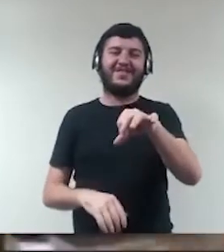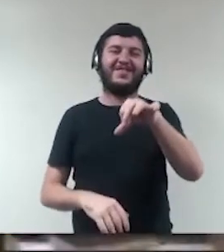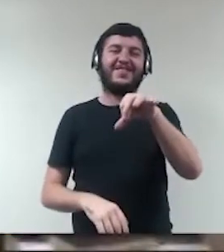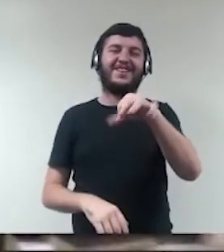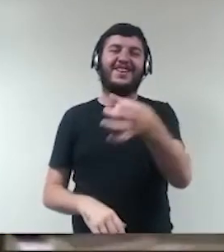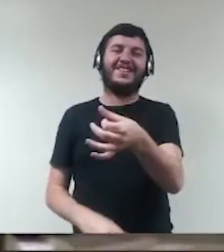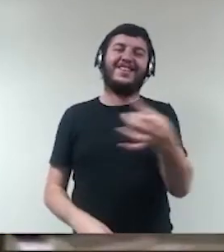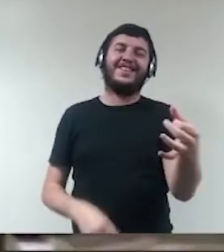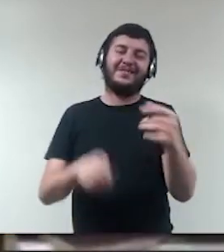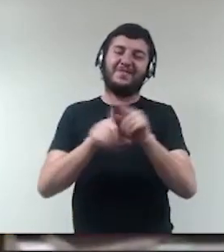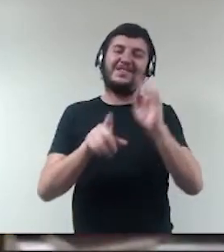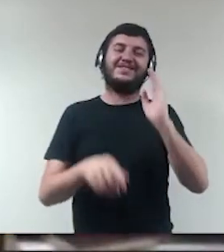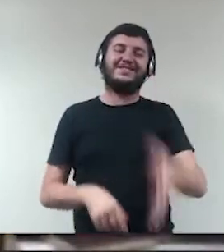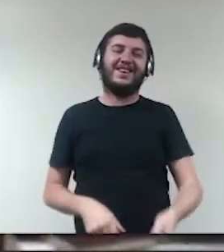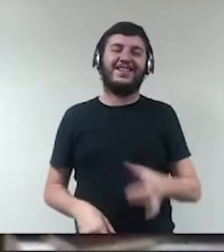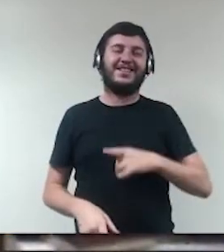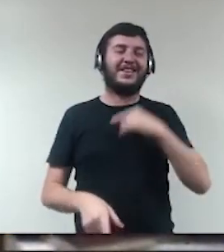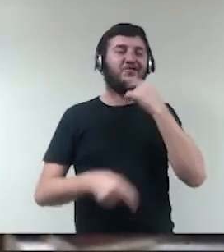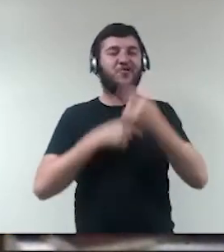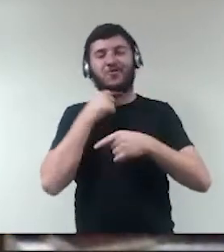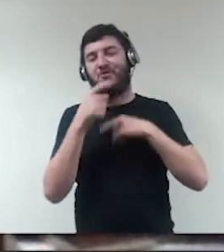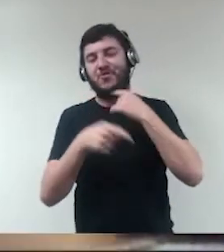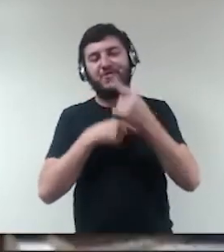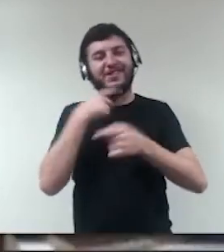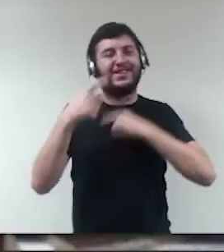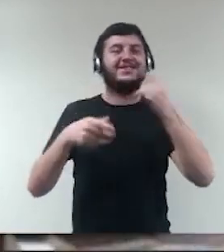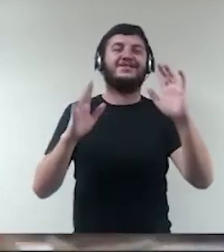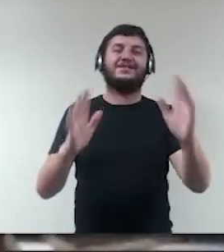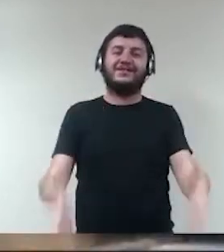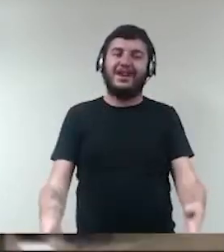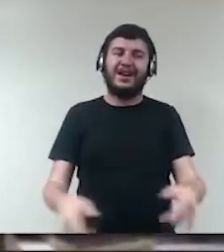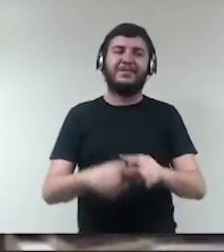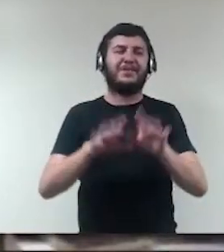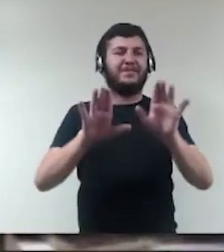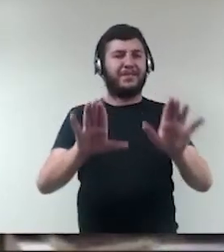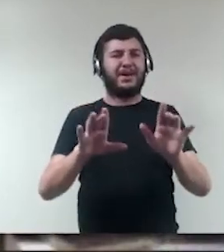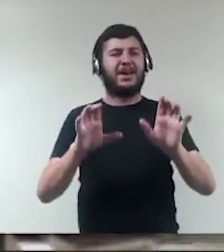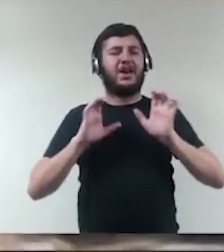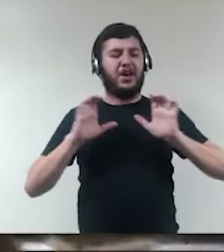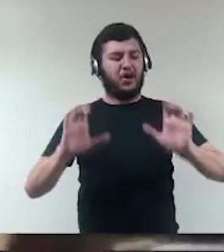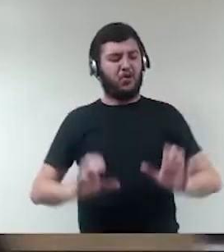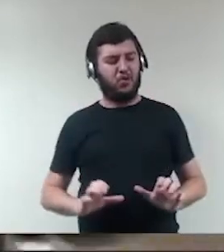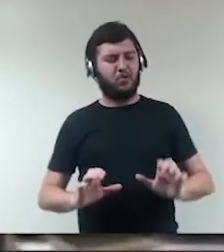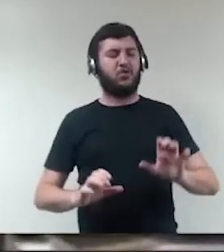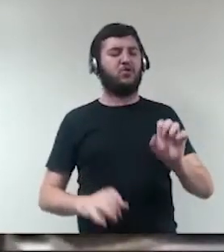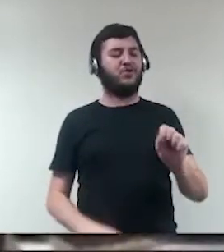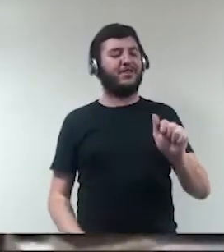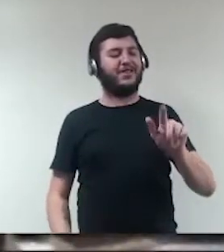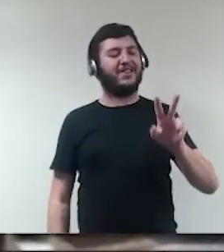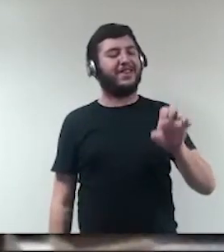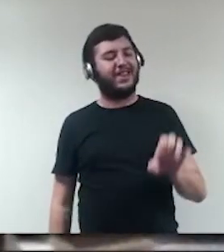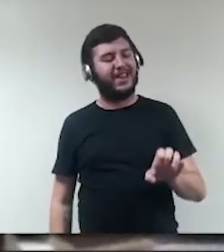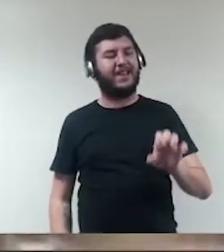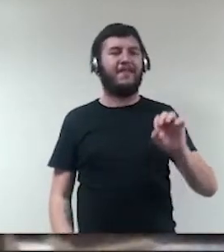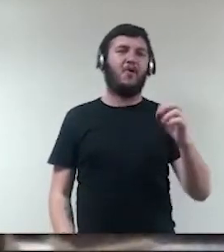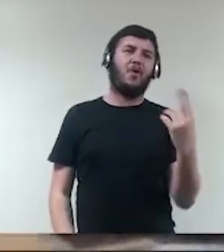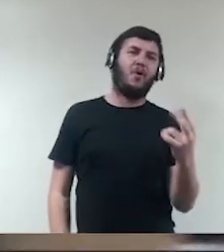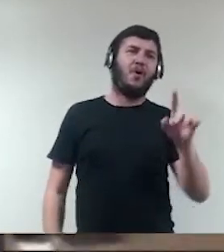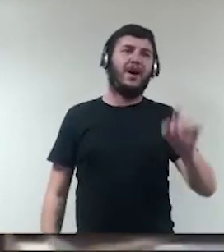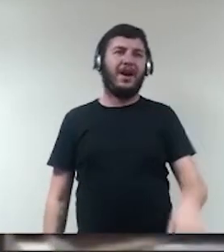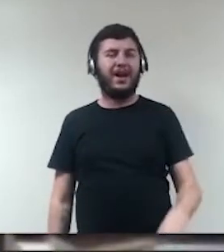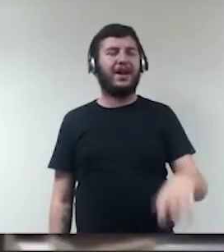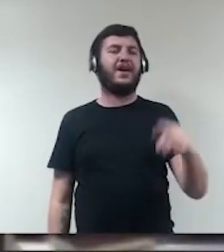causou um monte de dúvidas, né. É salvo conduto? Não é salvo conduto? É só para o político?